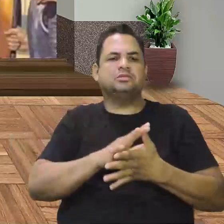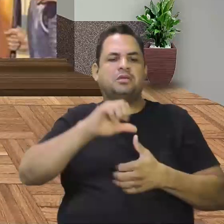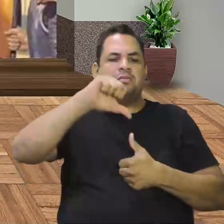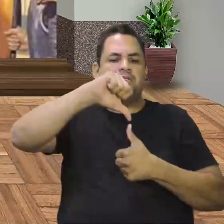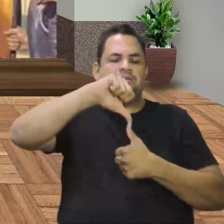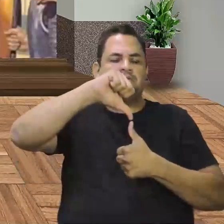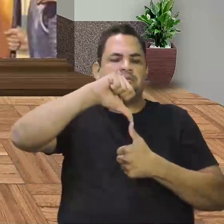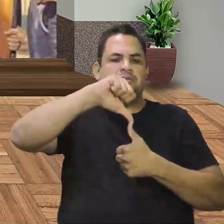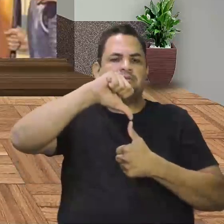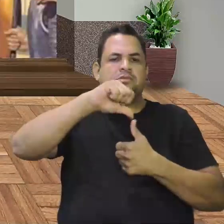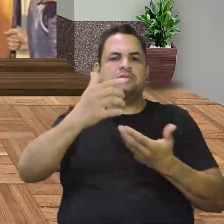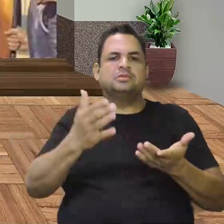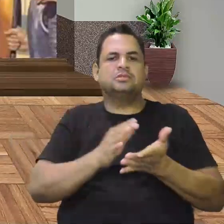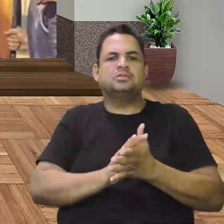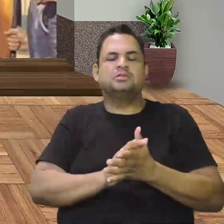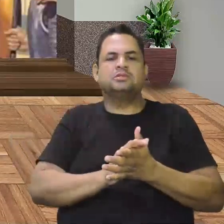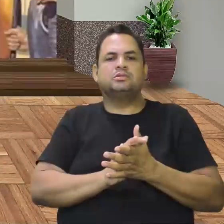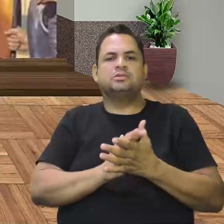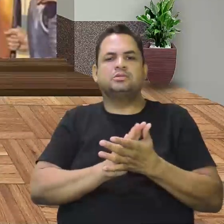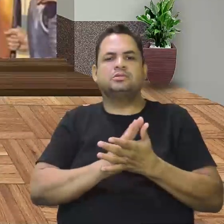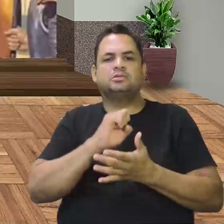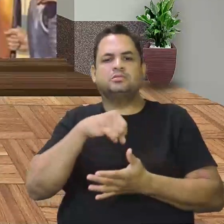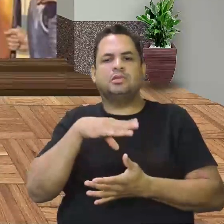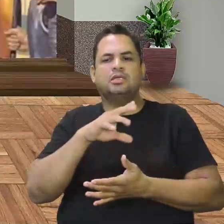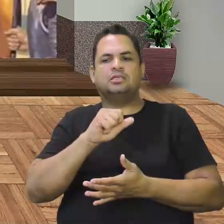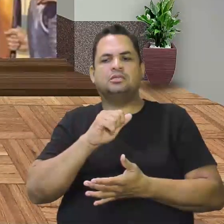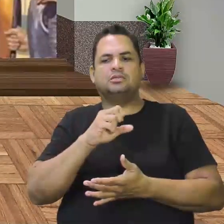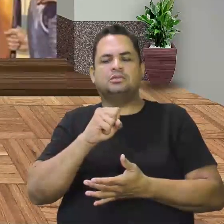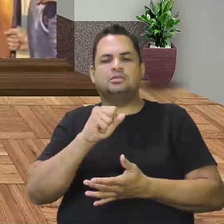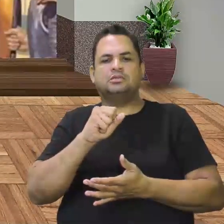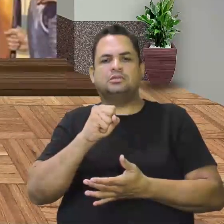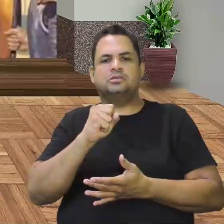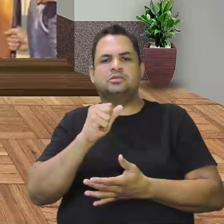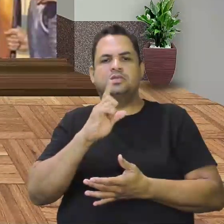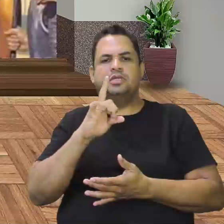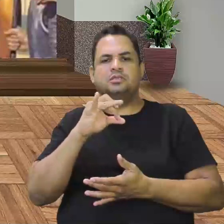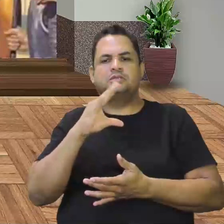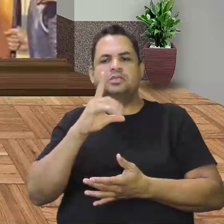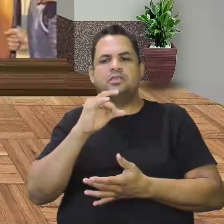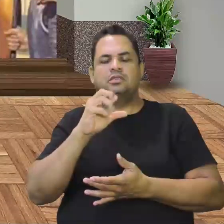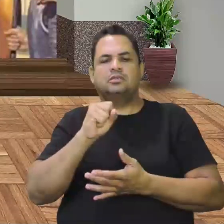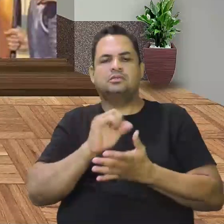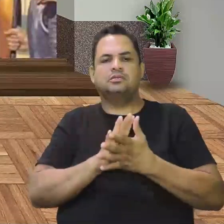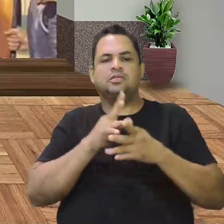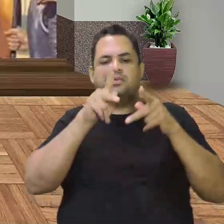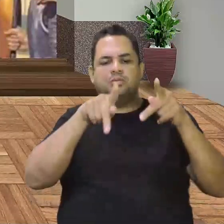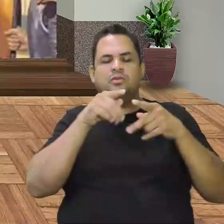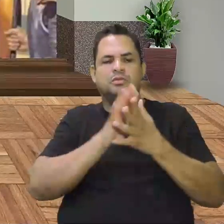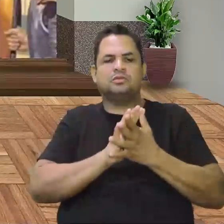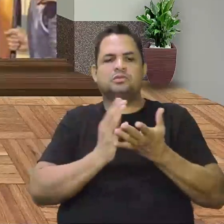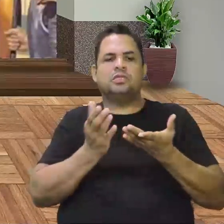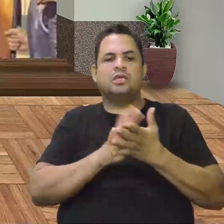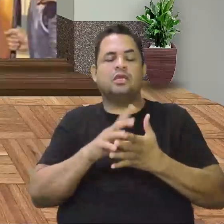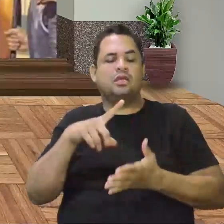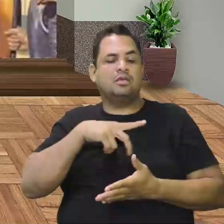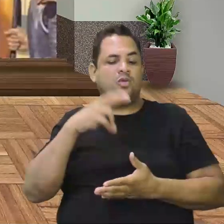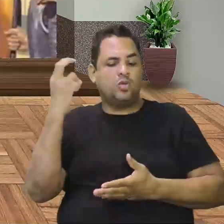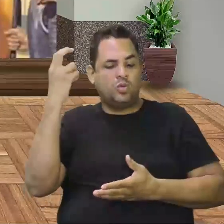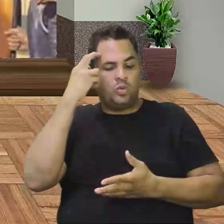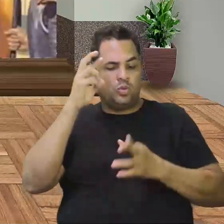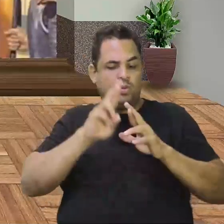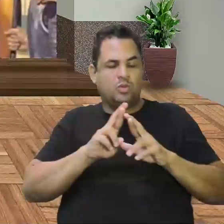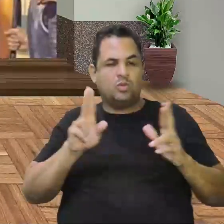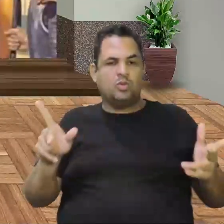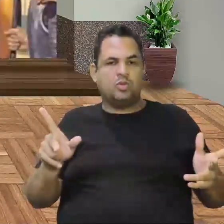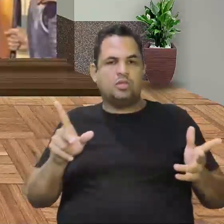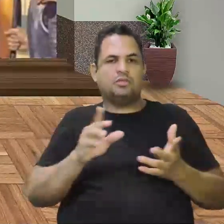Os maias e os aztecas, eles vão encontrar aqui. Então, são povos que têm culturas diferentes, têm algumas coisas muito parecidas, mas têm